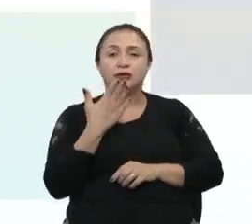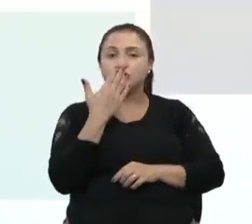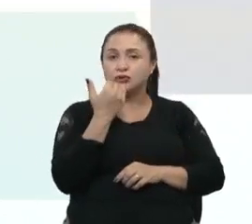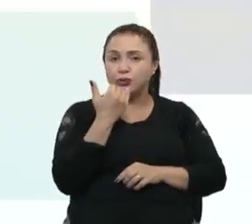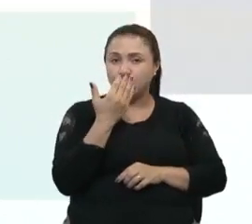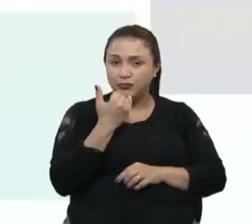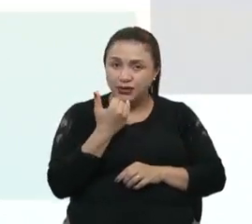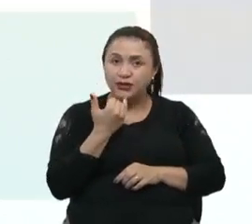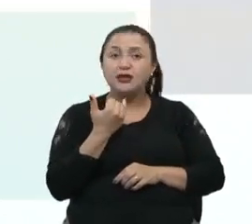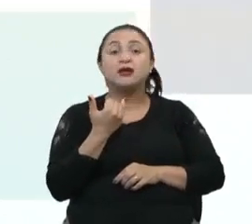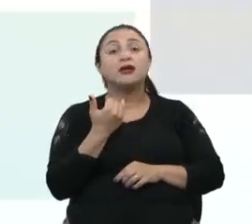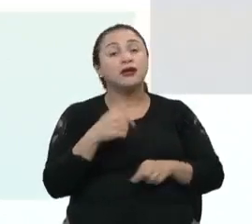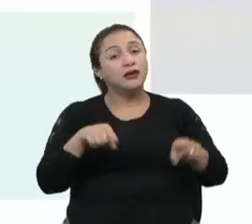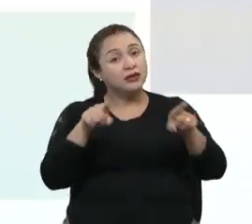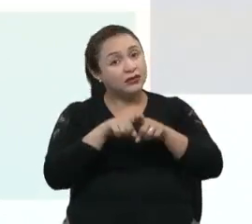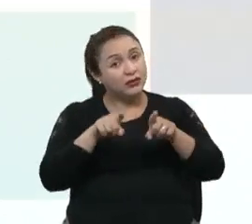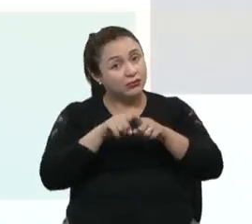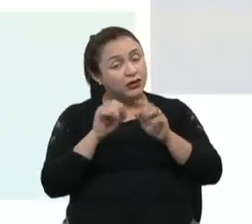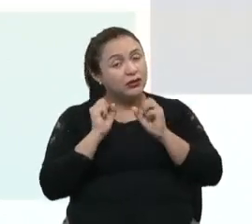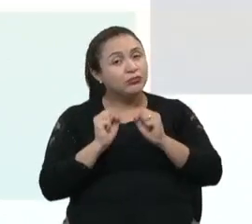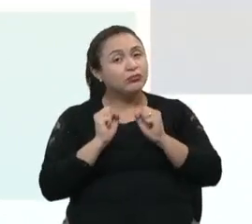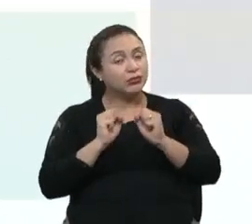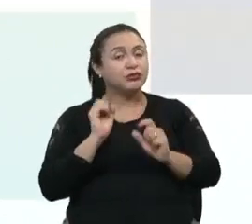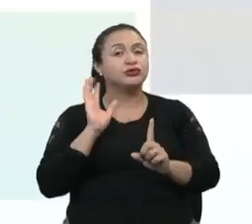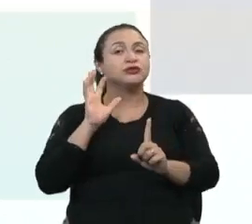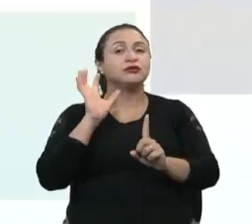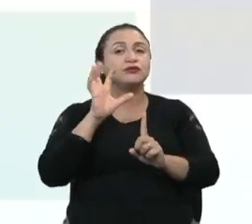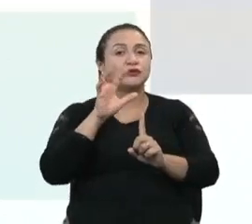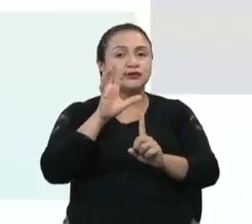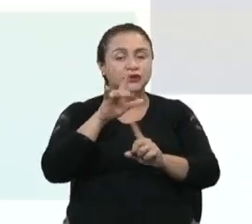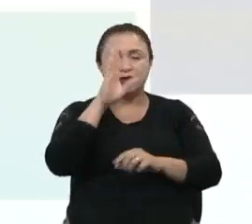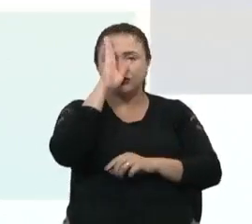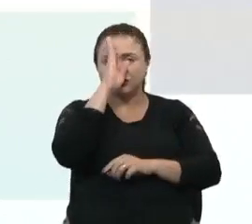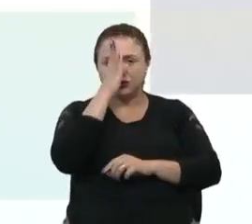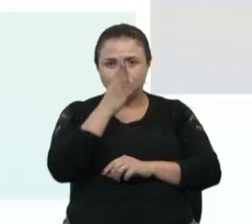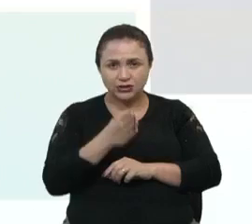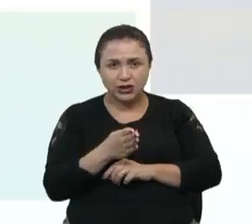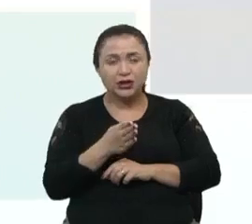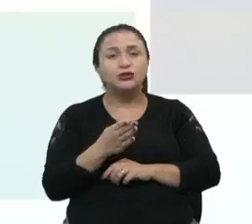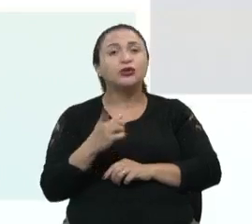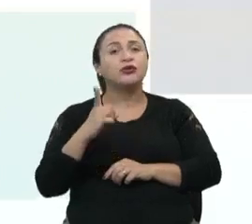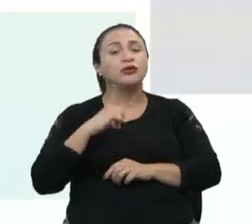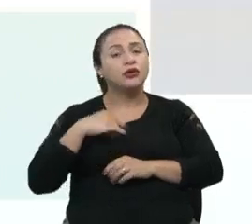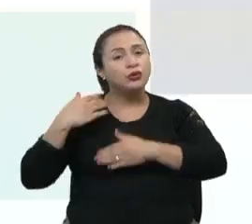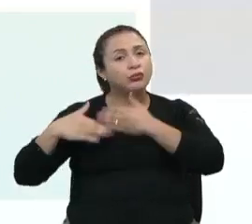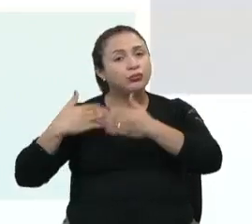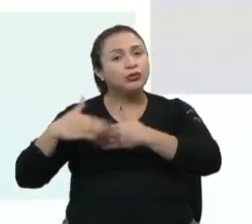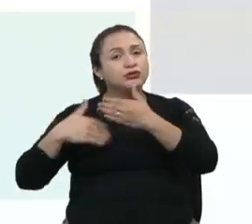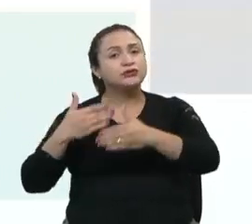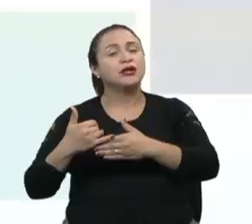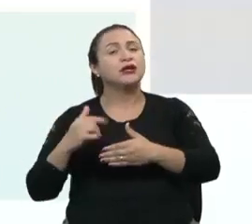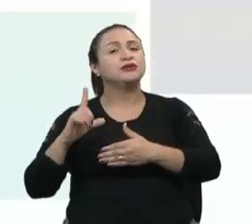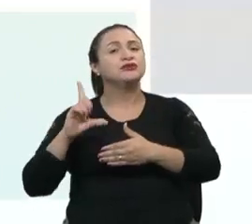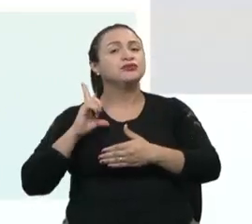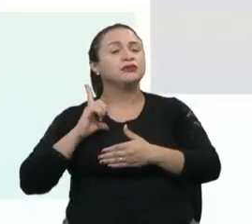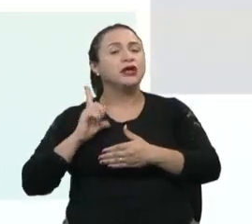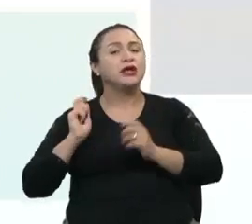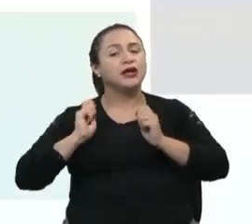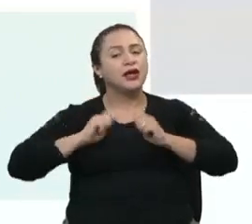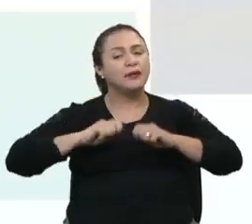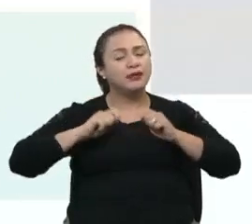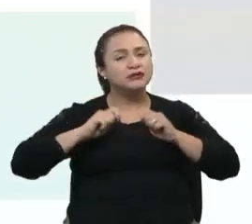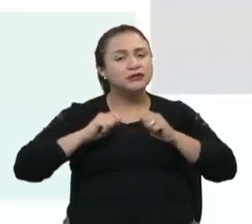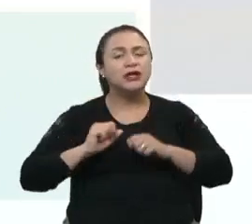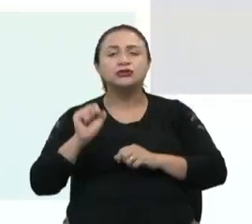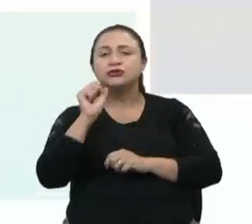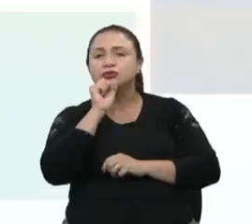o que também pode influenciar diretamente, tanto no processo de aquisição, na capacidade